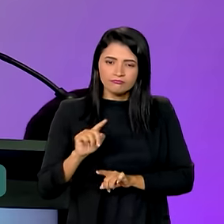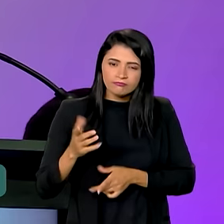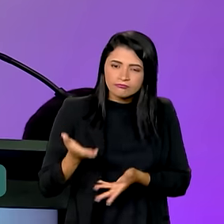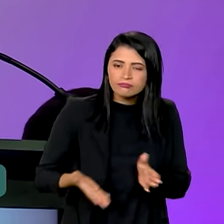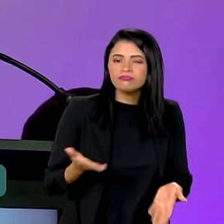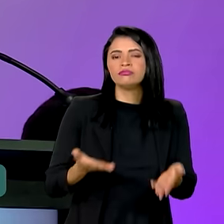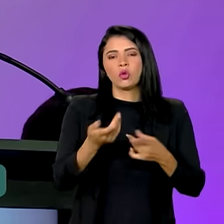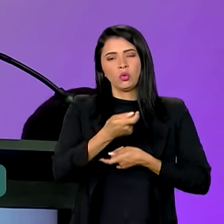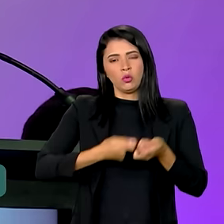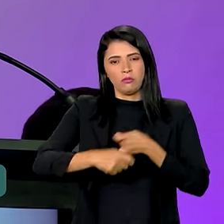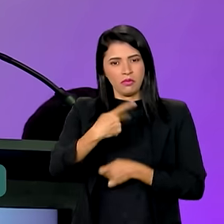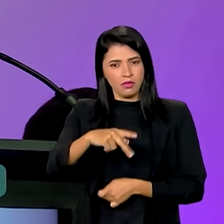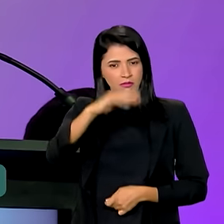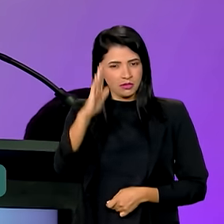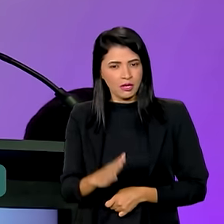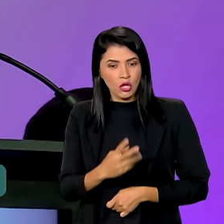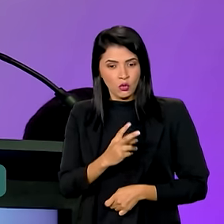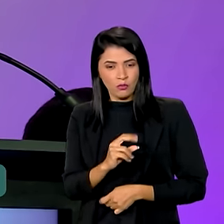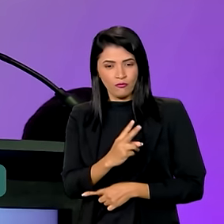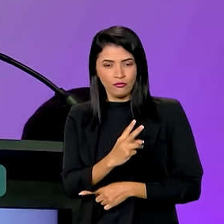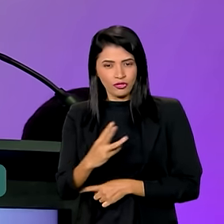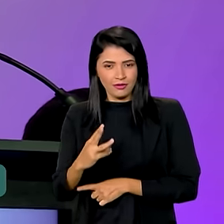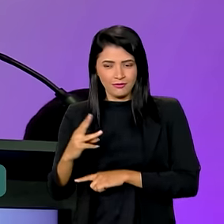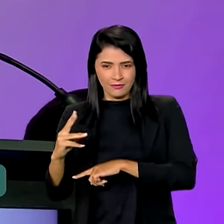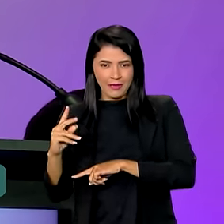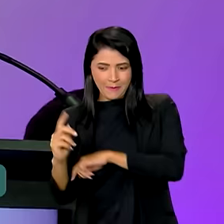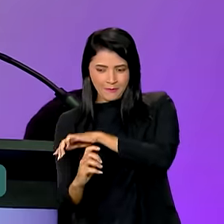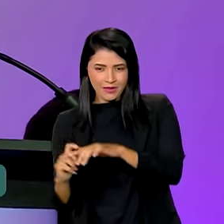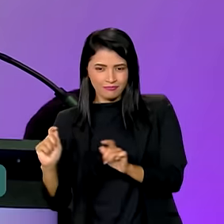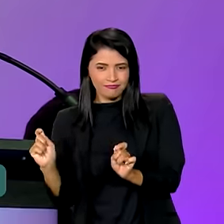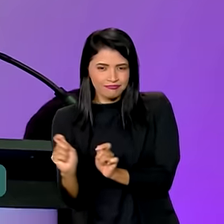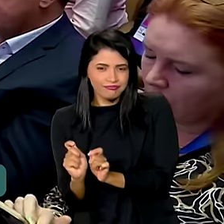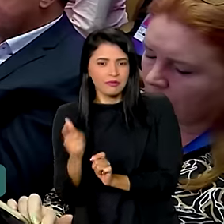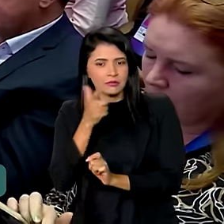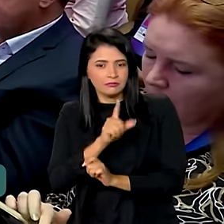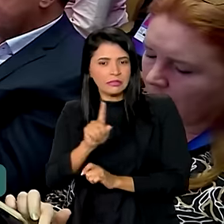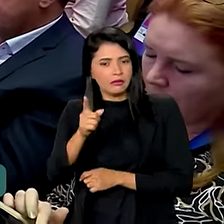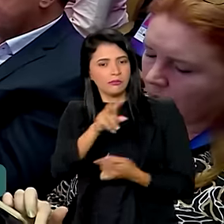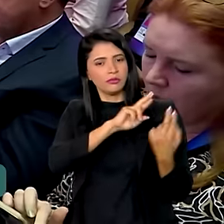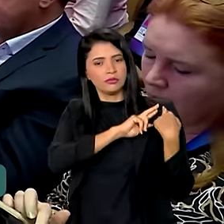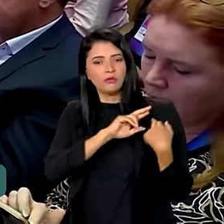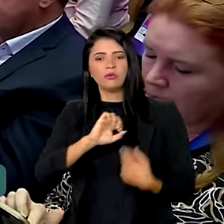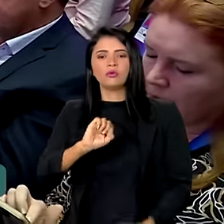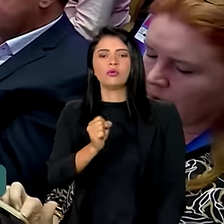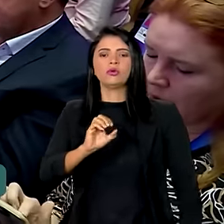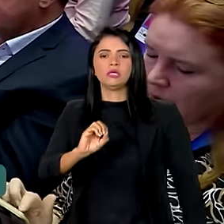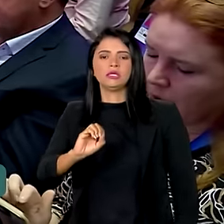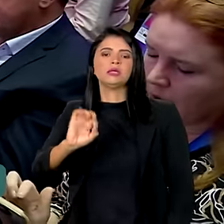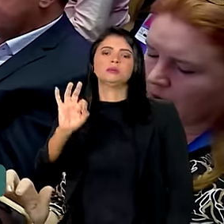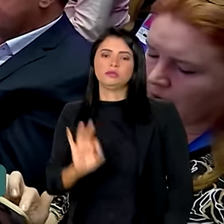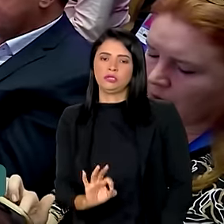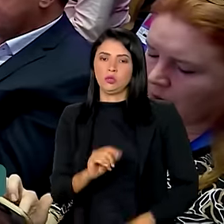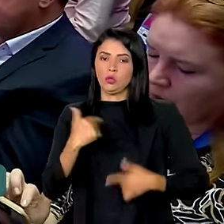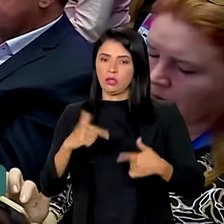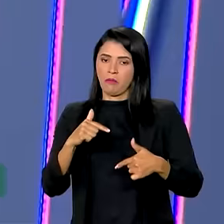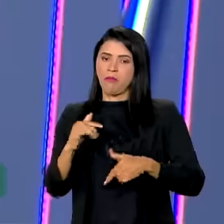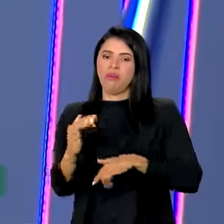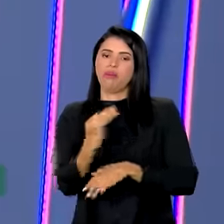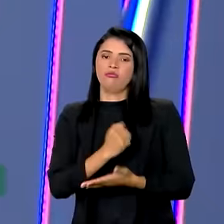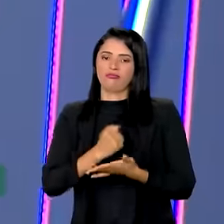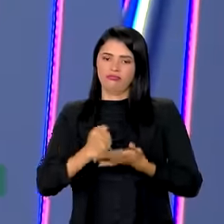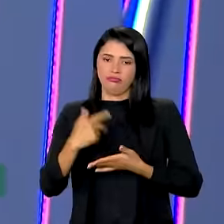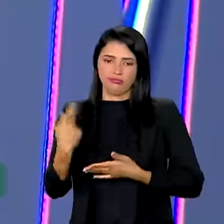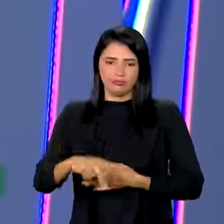2023, as micro e pequenas empresas foram responsáveis por 80% dos empregos formais no país.